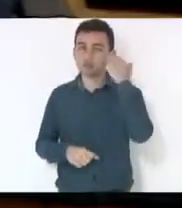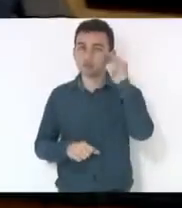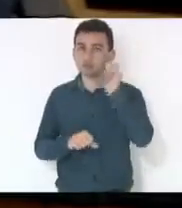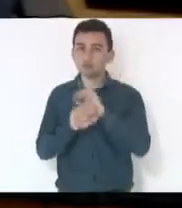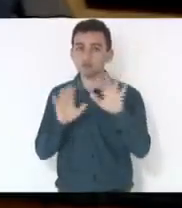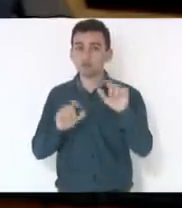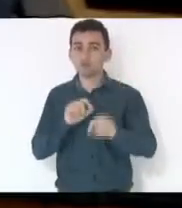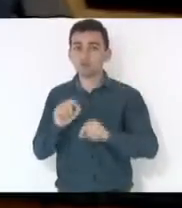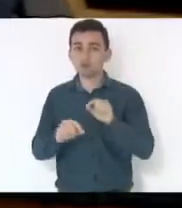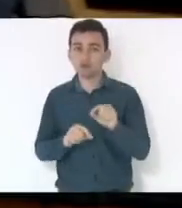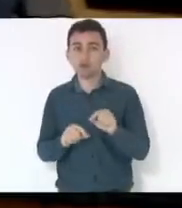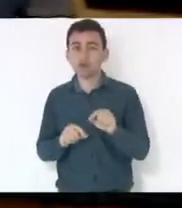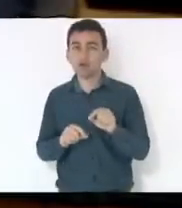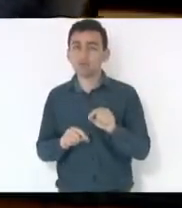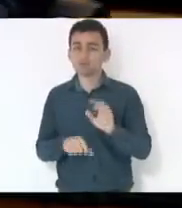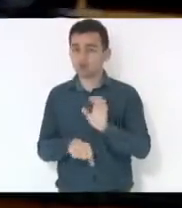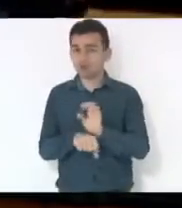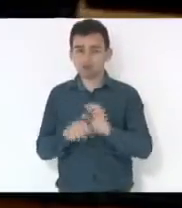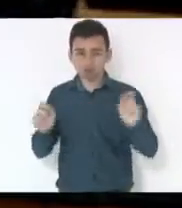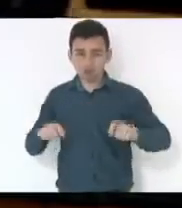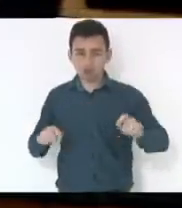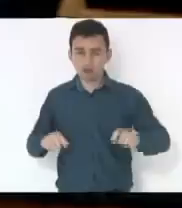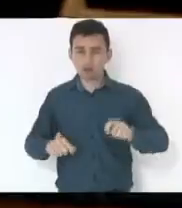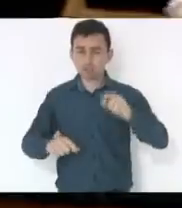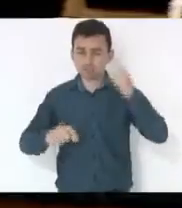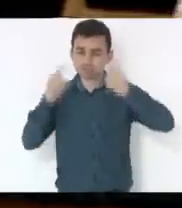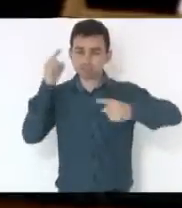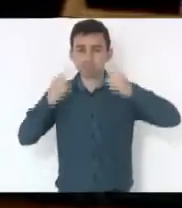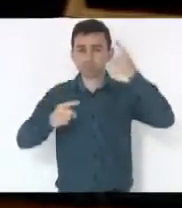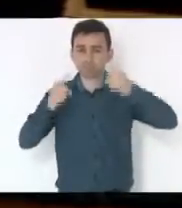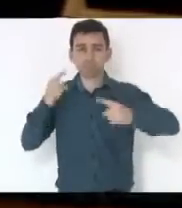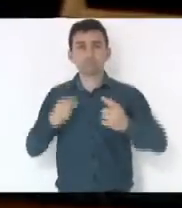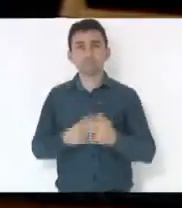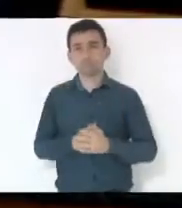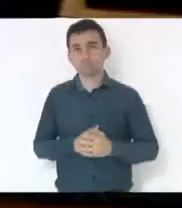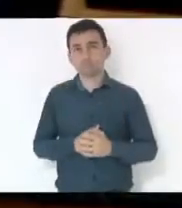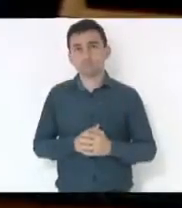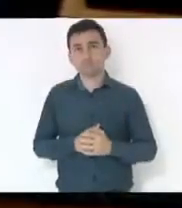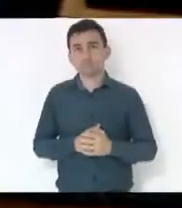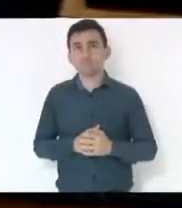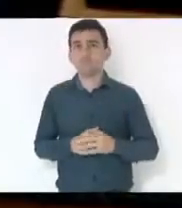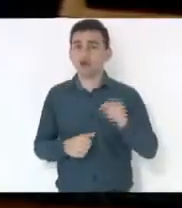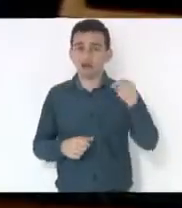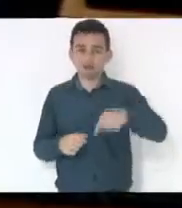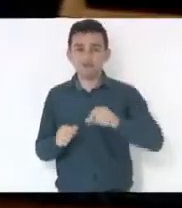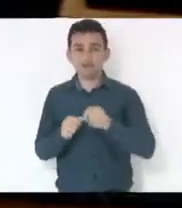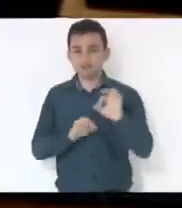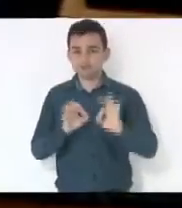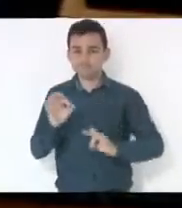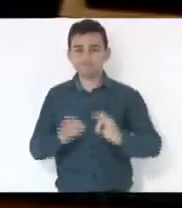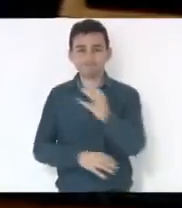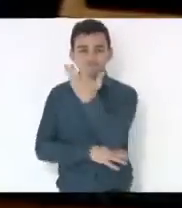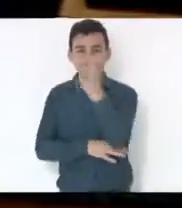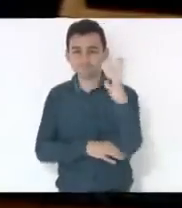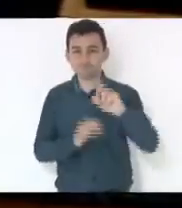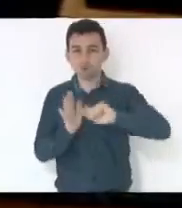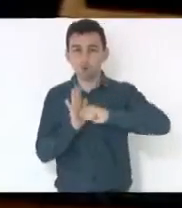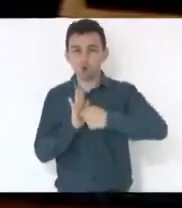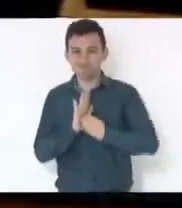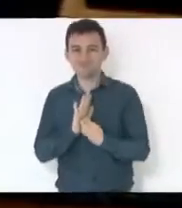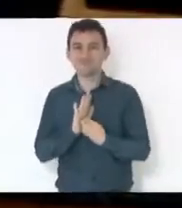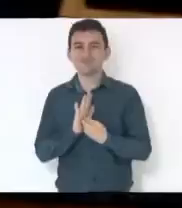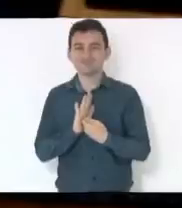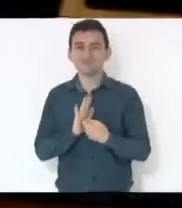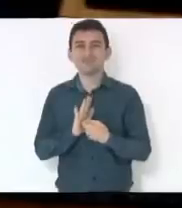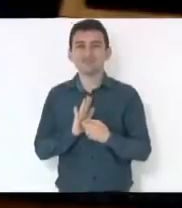norma geral, o Estado pode legislar. Tanto, nós fizemos aqui, foi feito aqui o Código Ambiental Brasileiro, que foi